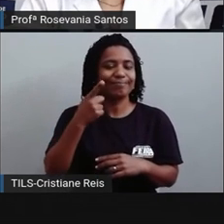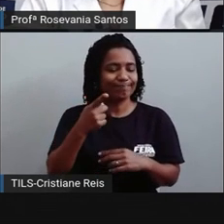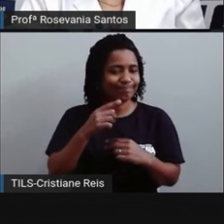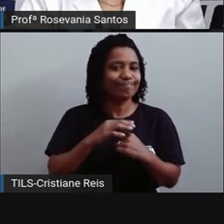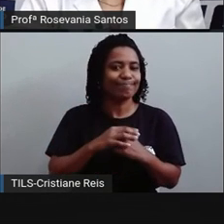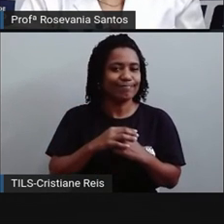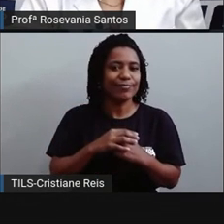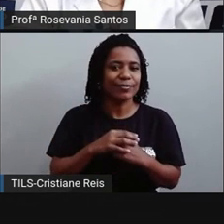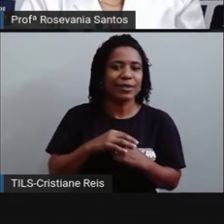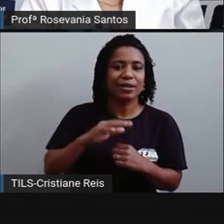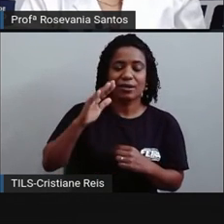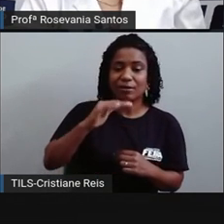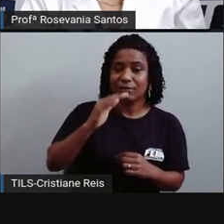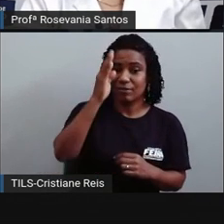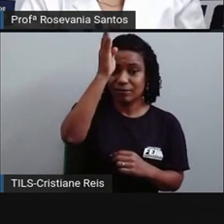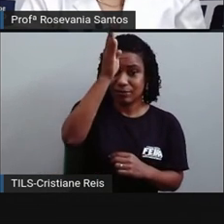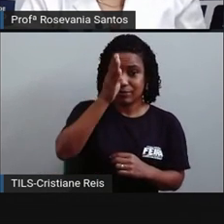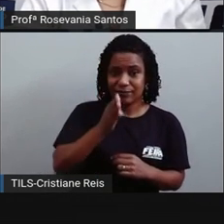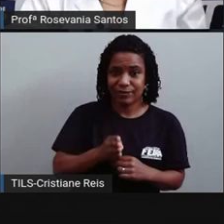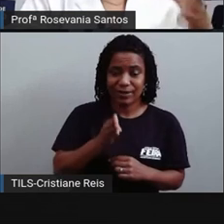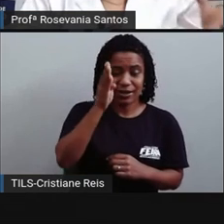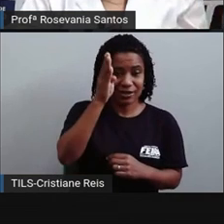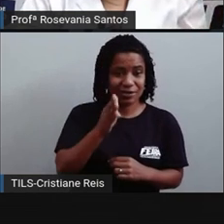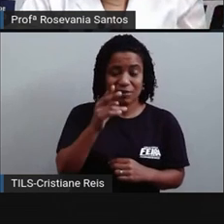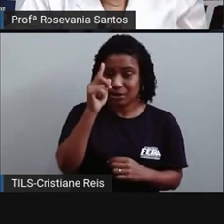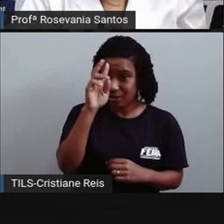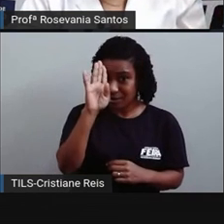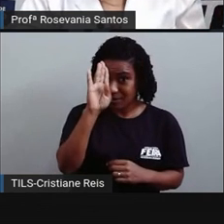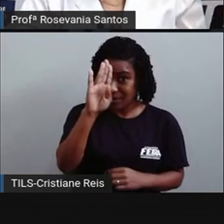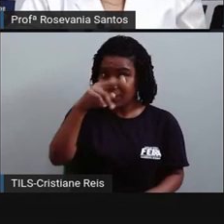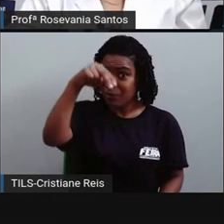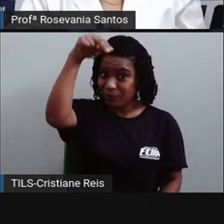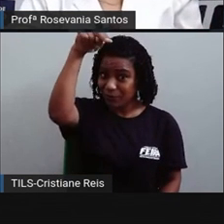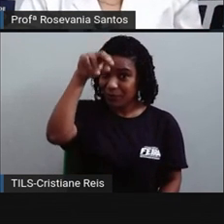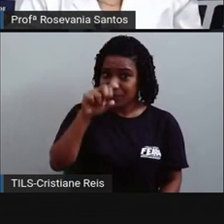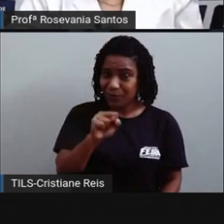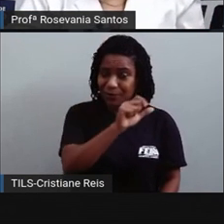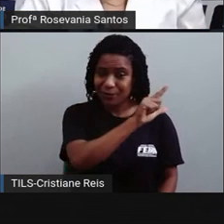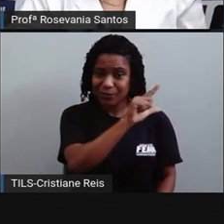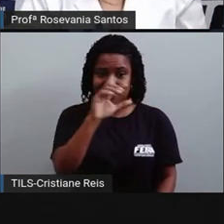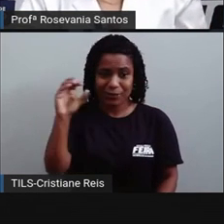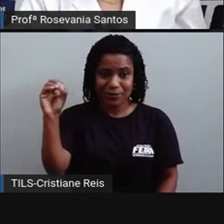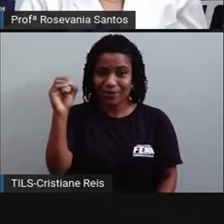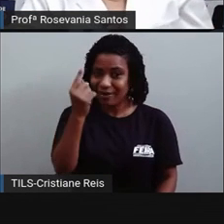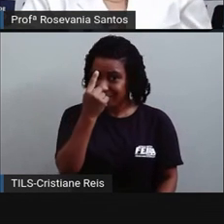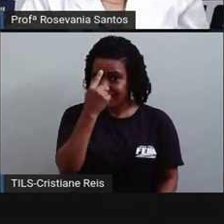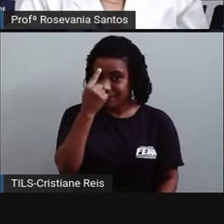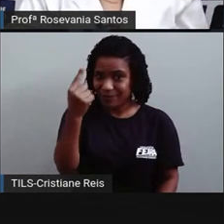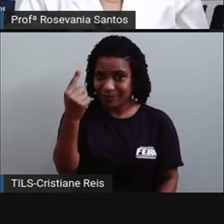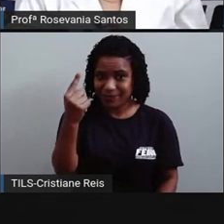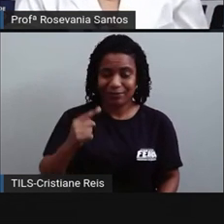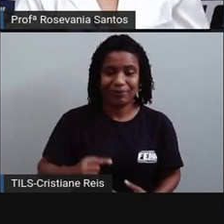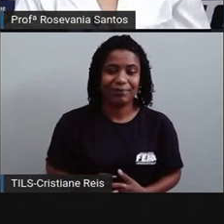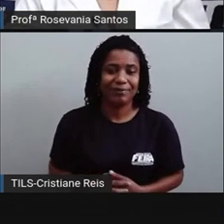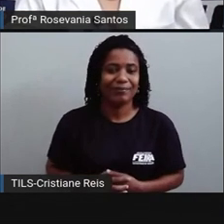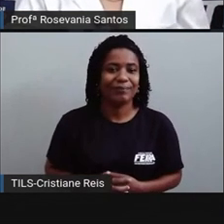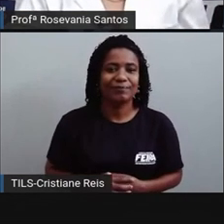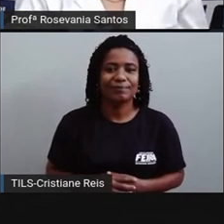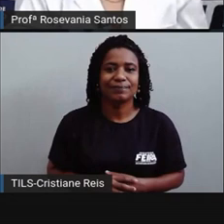as que estão mais ao centro são os equinócios. Tranquilinho nisso aí? Então, vamos lá. Só para